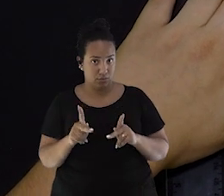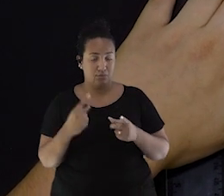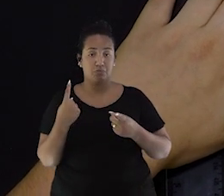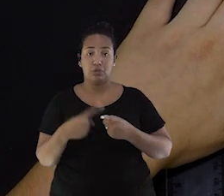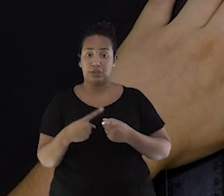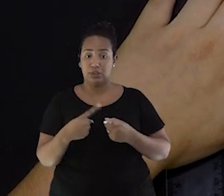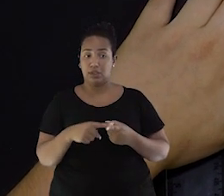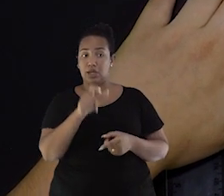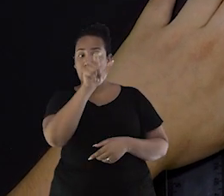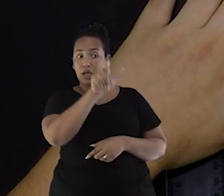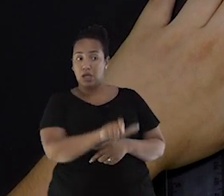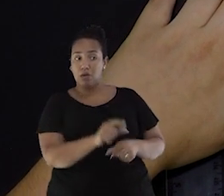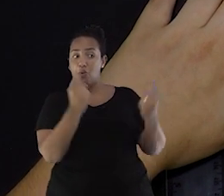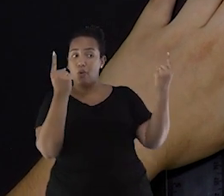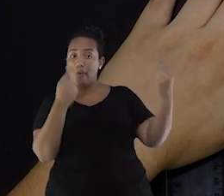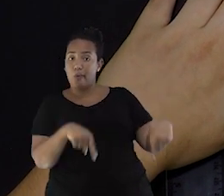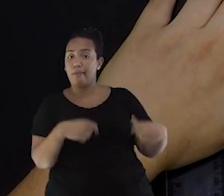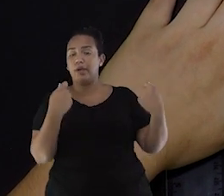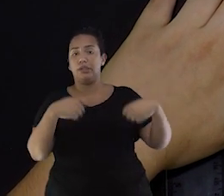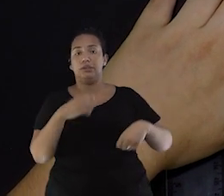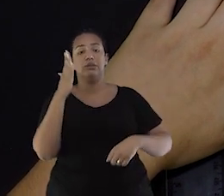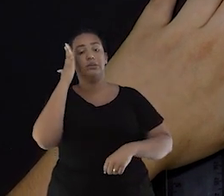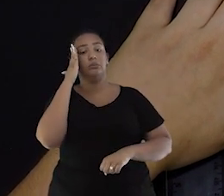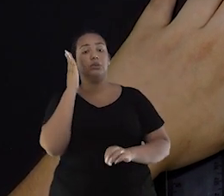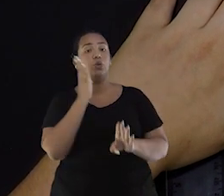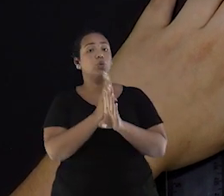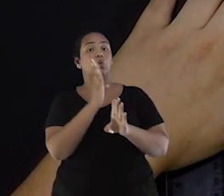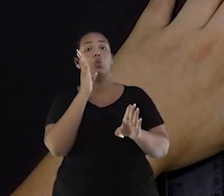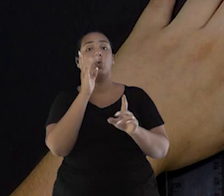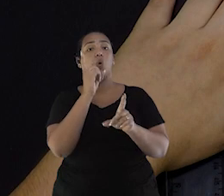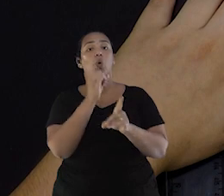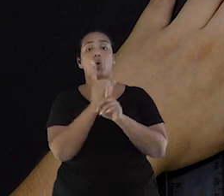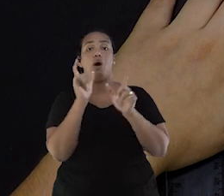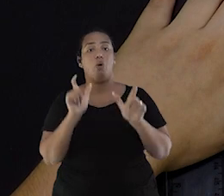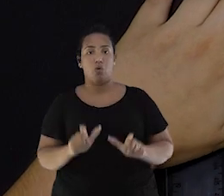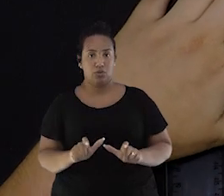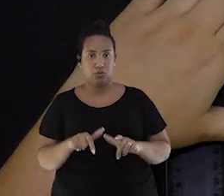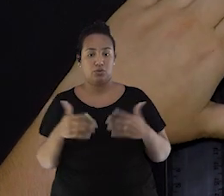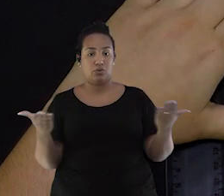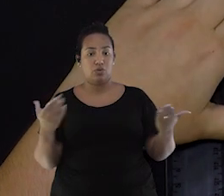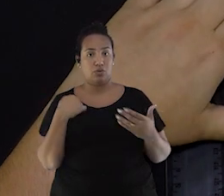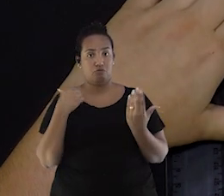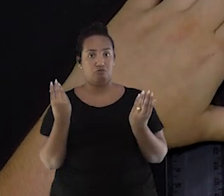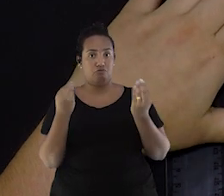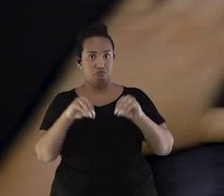adivinhar. Então eu vou posicionar os meus navios agora no mar.